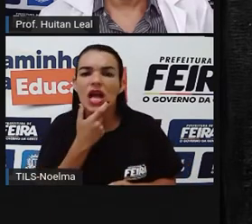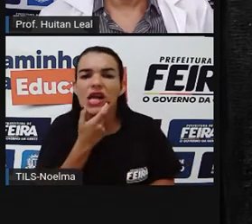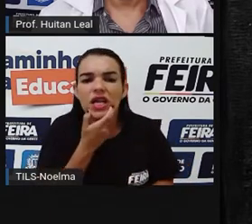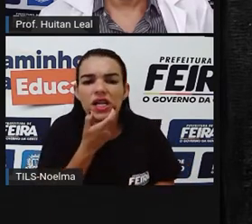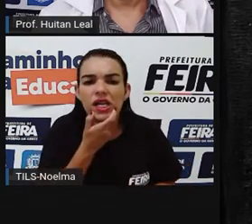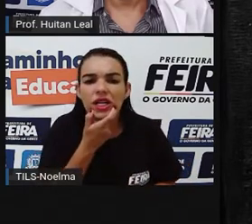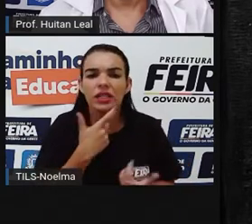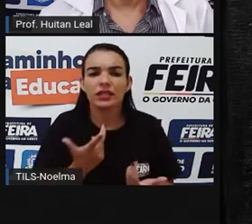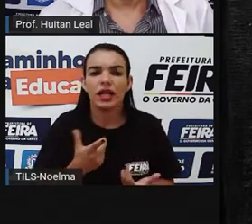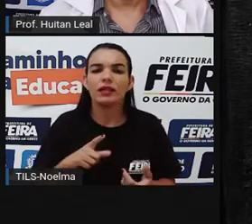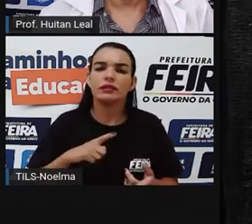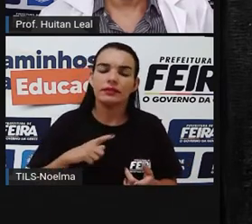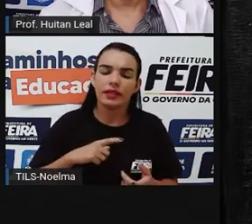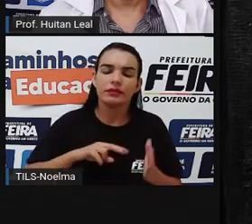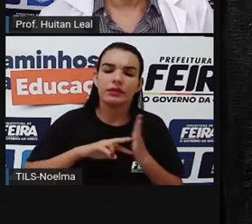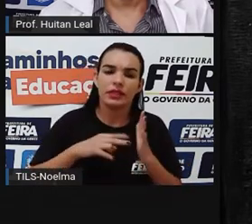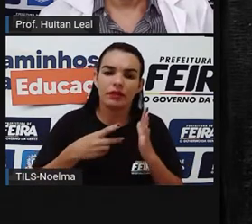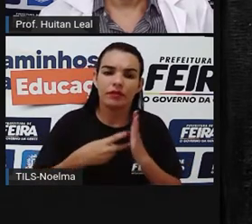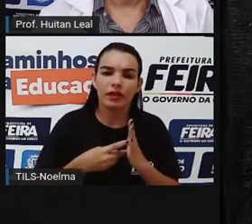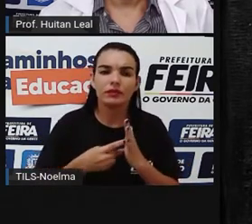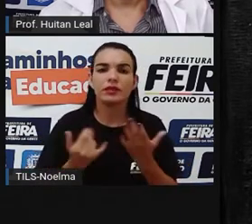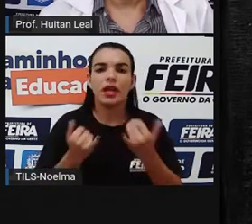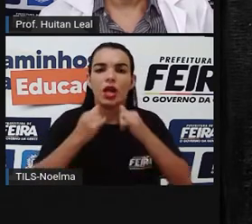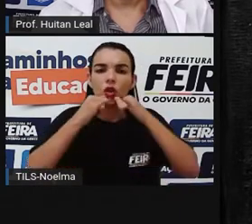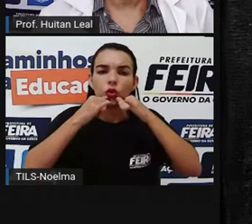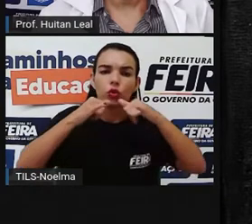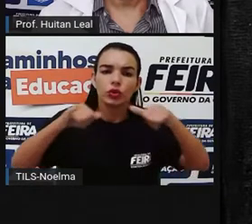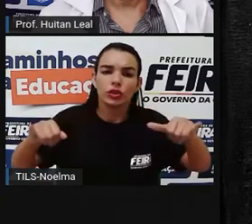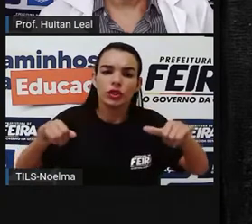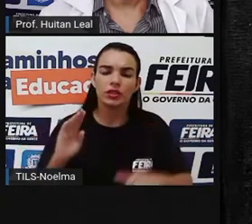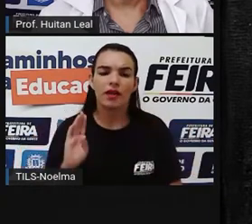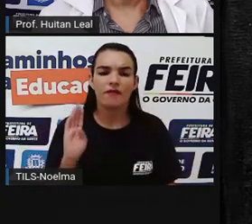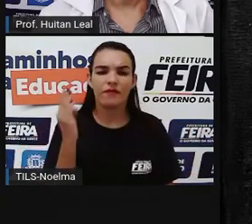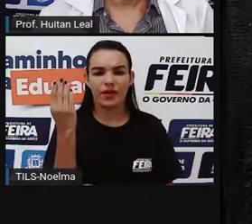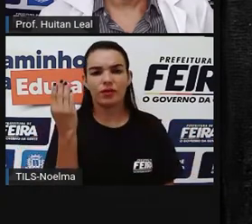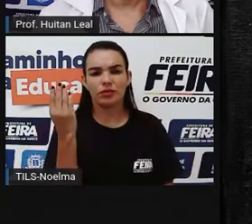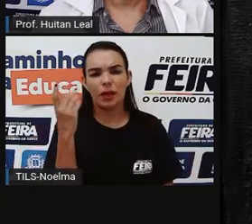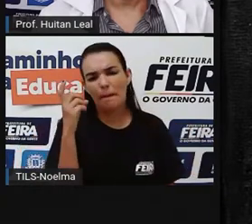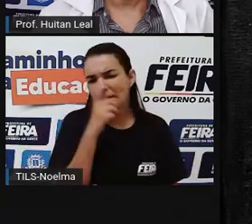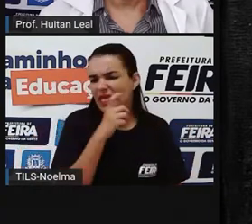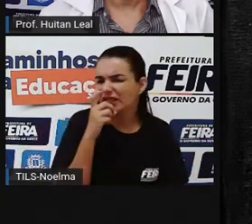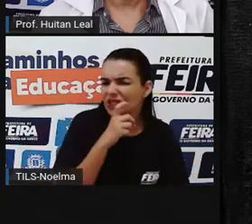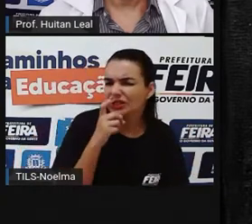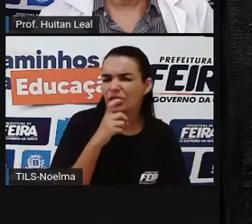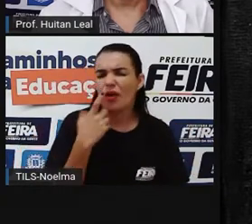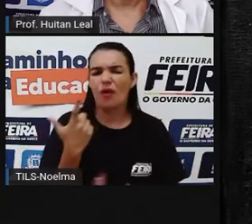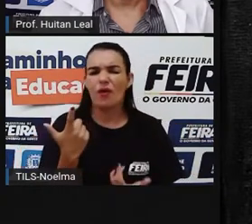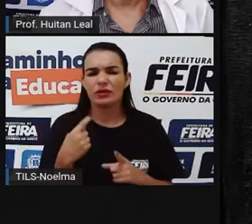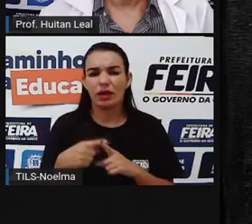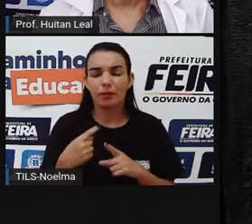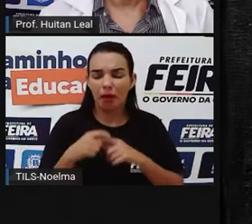informática e das redes sociais, essas fake news, elas são disseminadas de forma